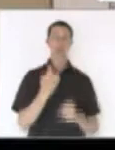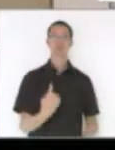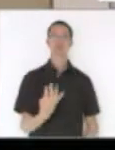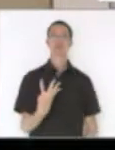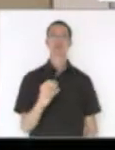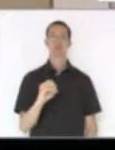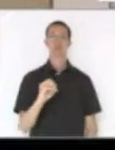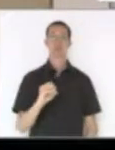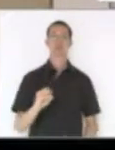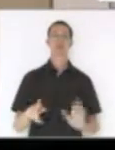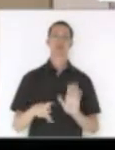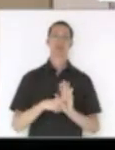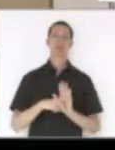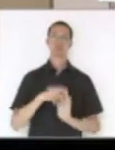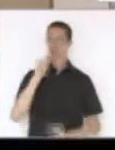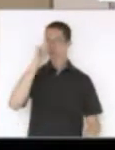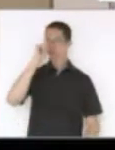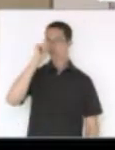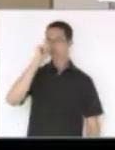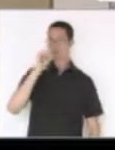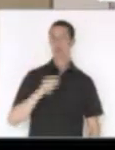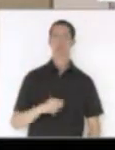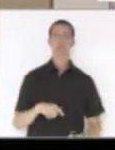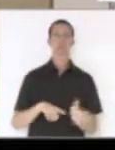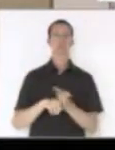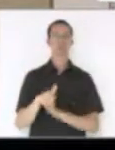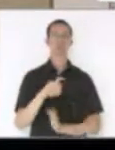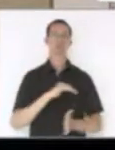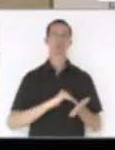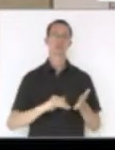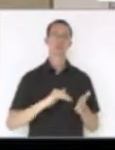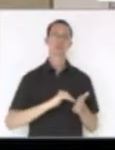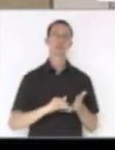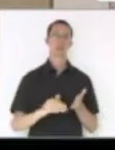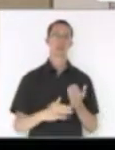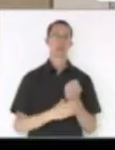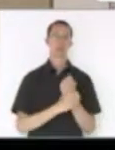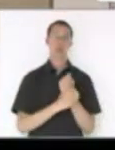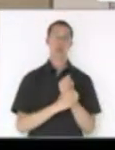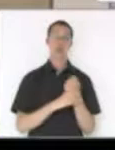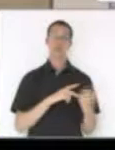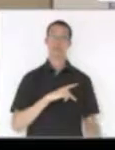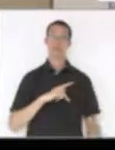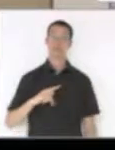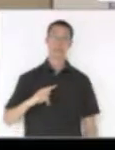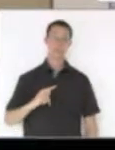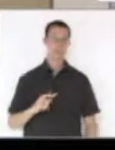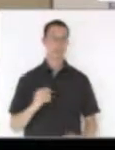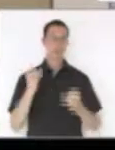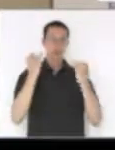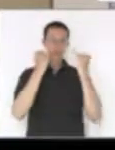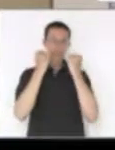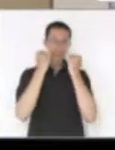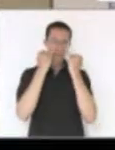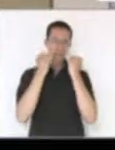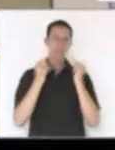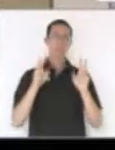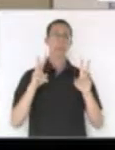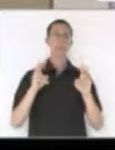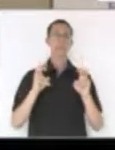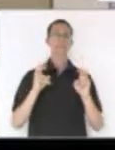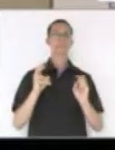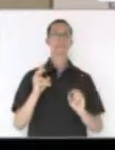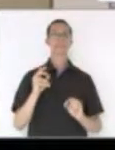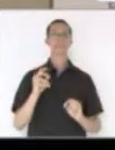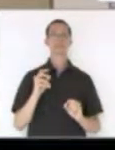do deputado João Amin, solicitando ao secretário da Segurança Pública informações acerca